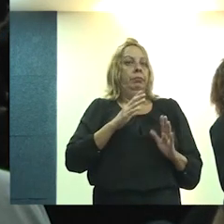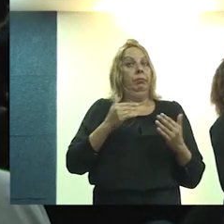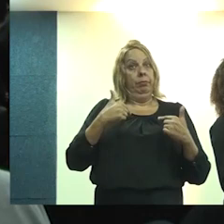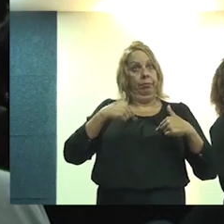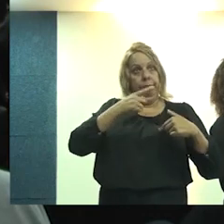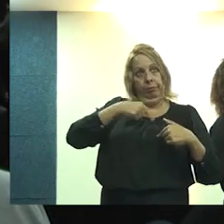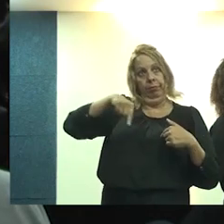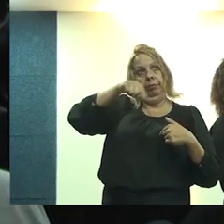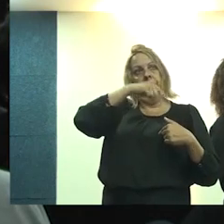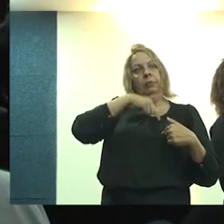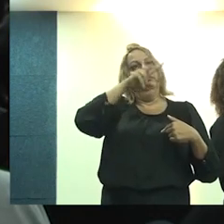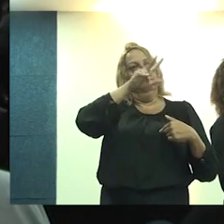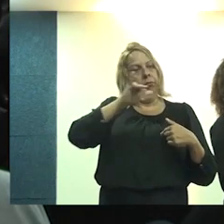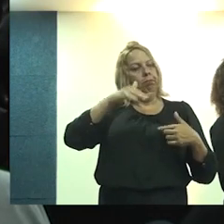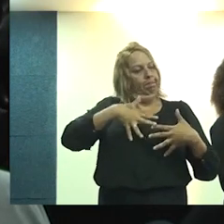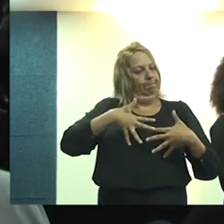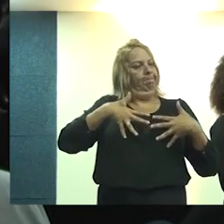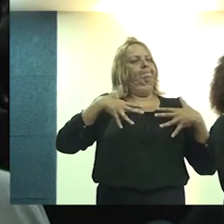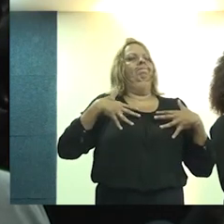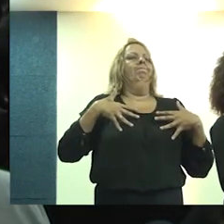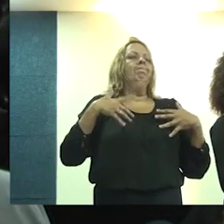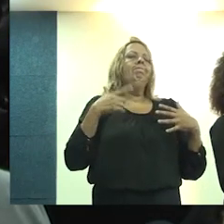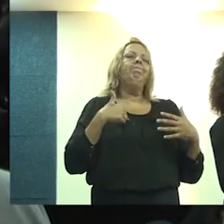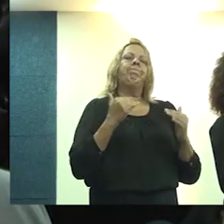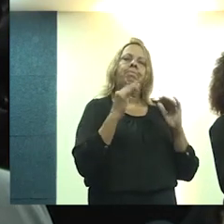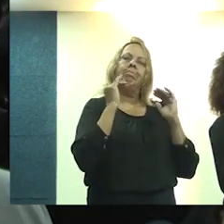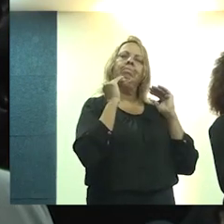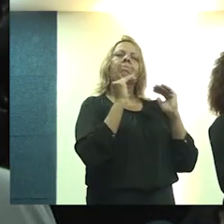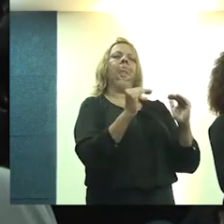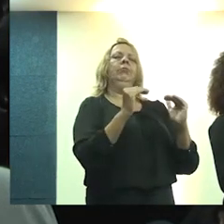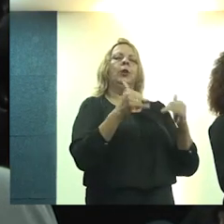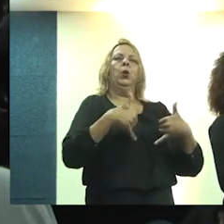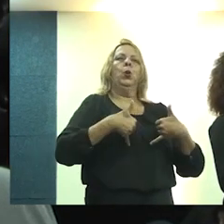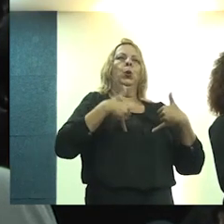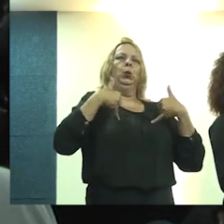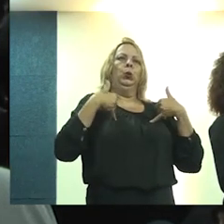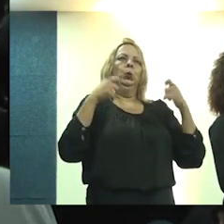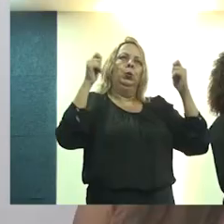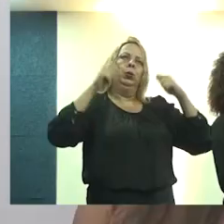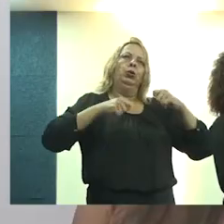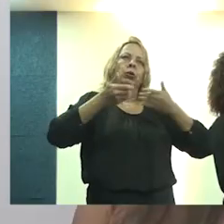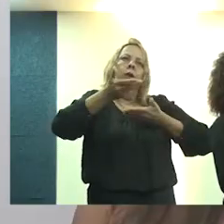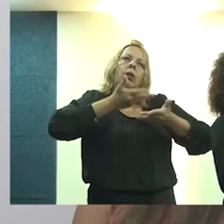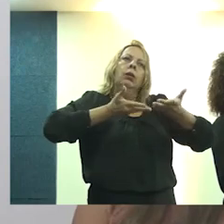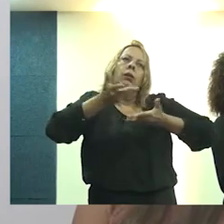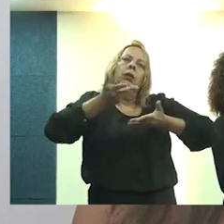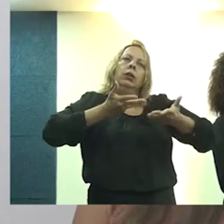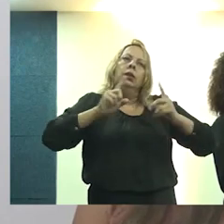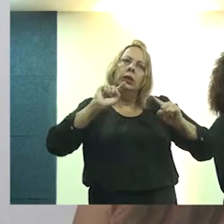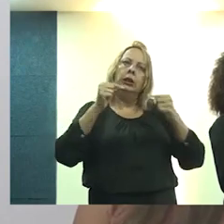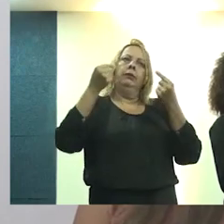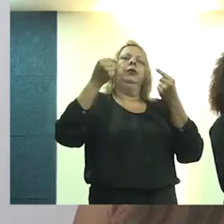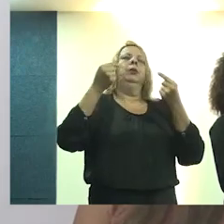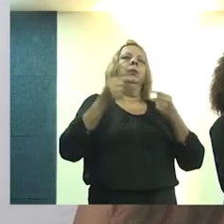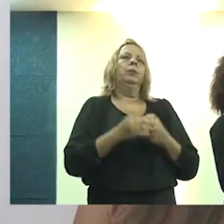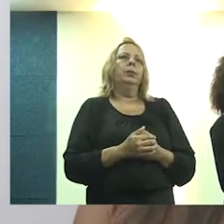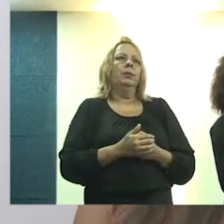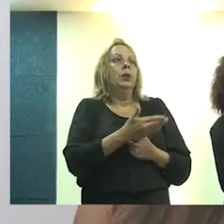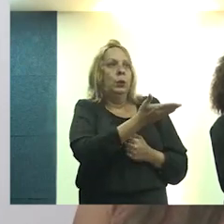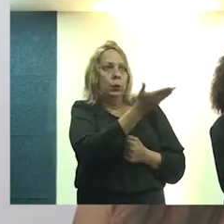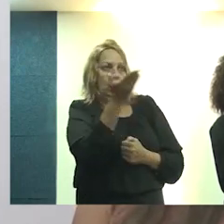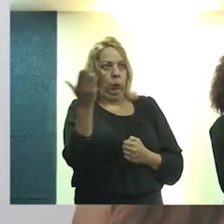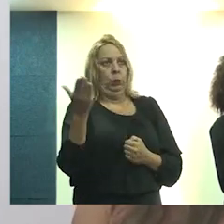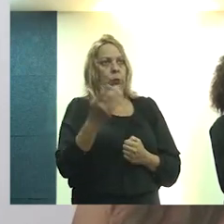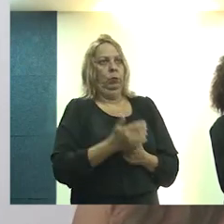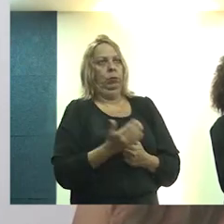parte, apenas a satisfação, a honra, o orgulho de poder partilhar desse desafio. Então,